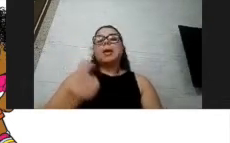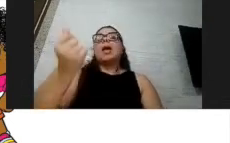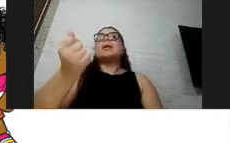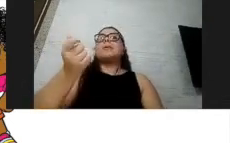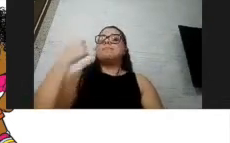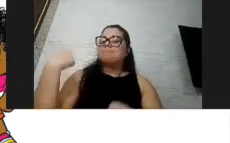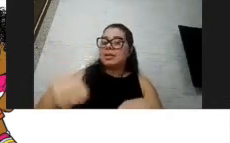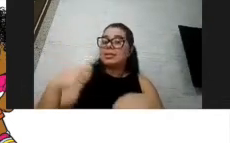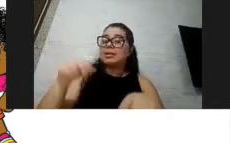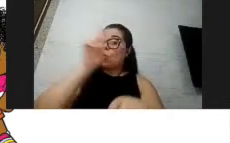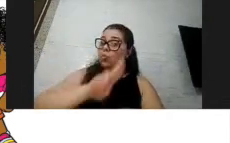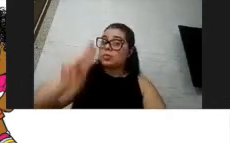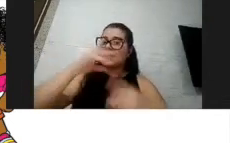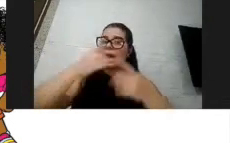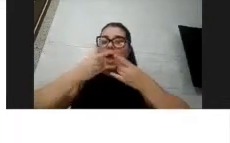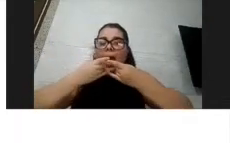uso de máscara.